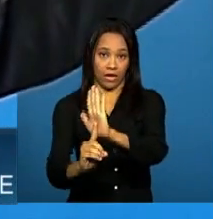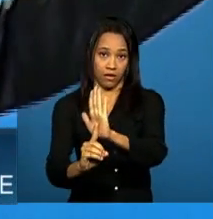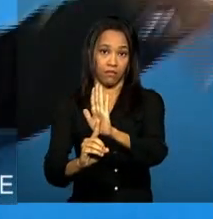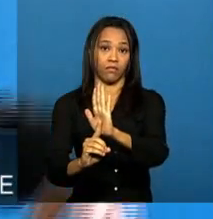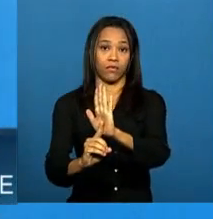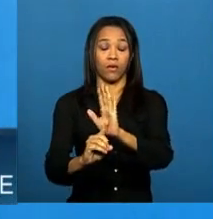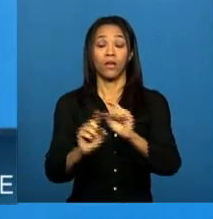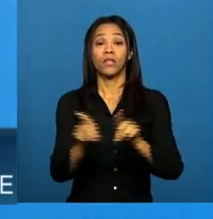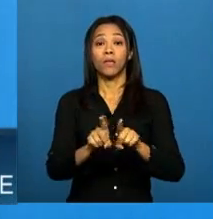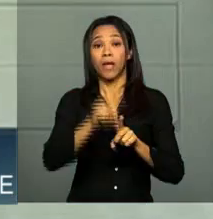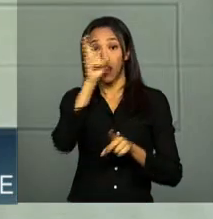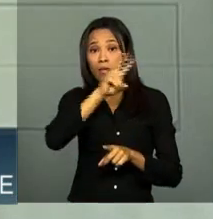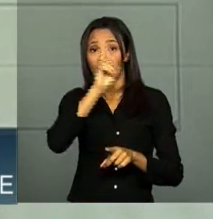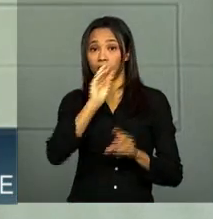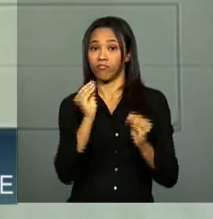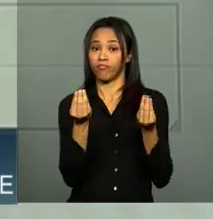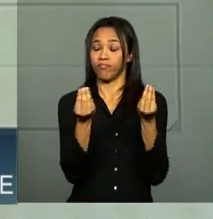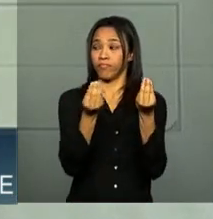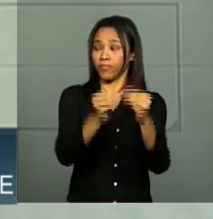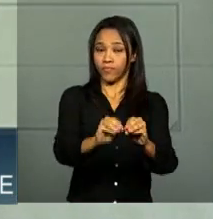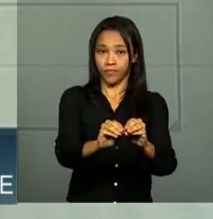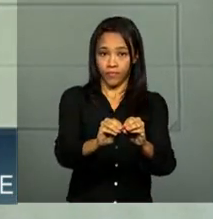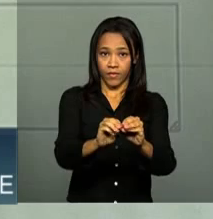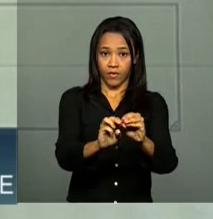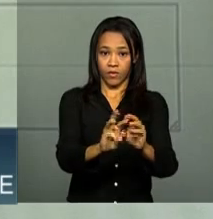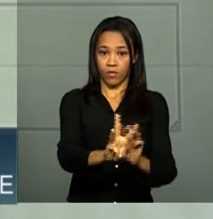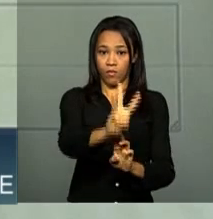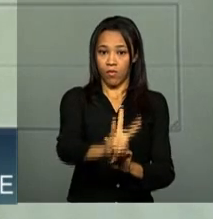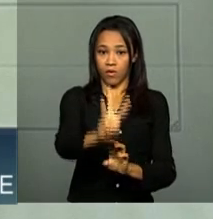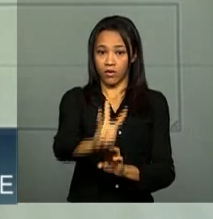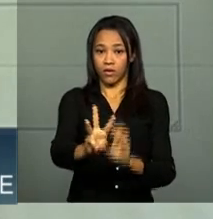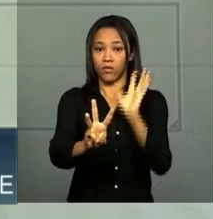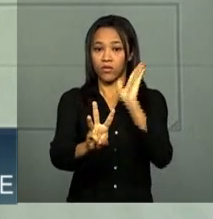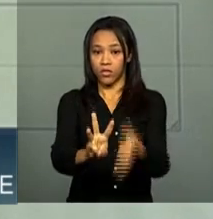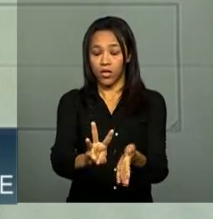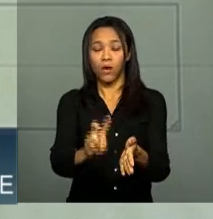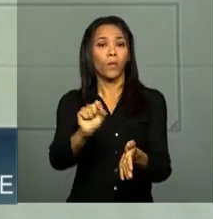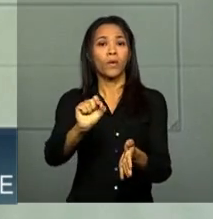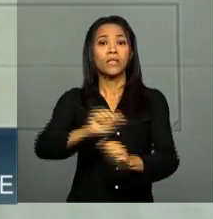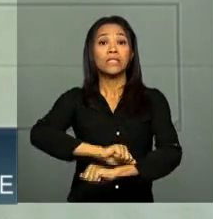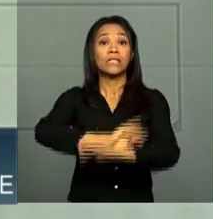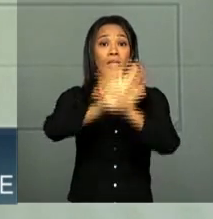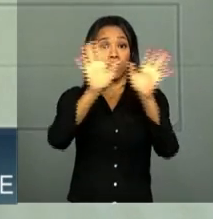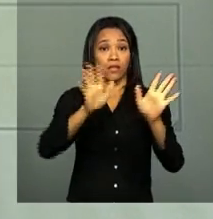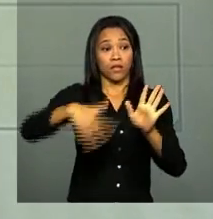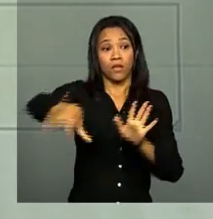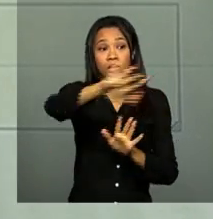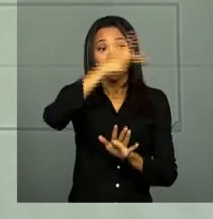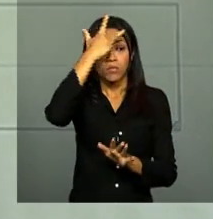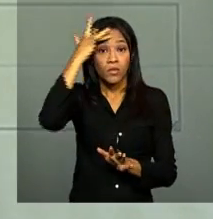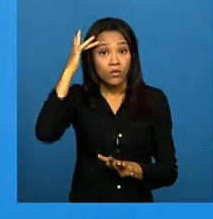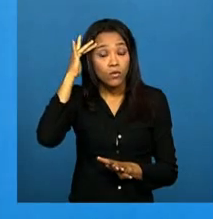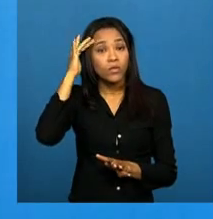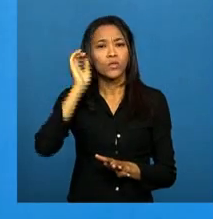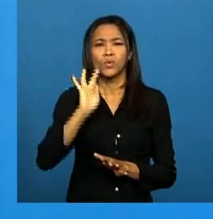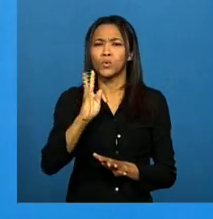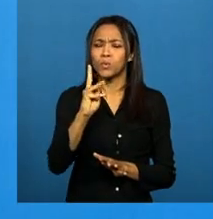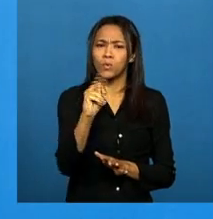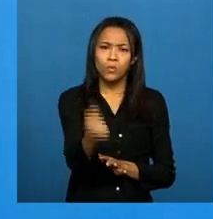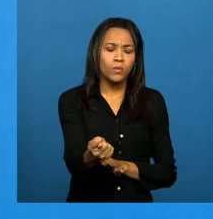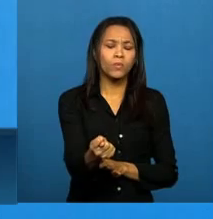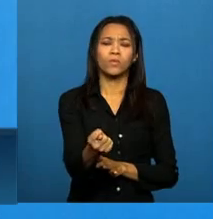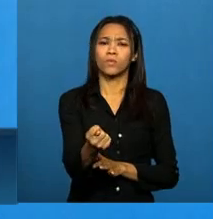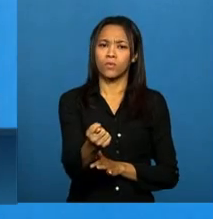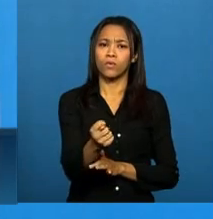também colocamos as diretrizes do debate, os termos de uso, para esclarecer a população. Todos esses subsídios,